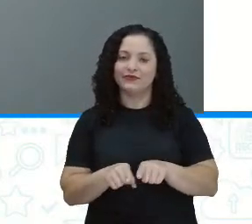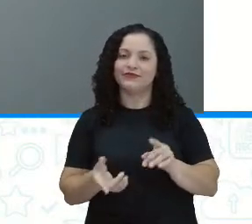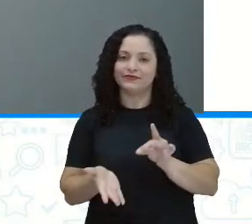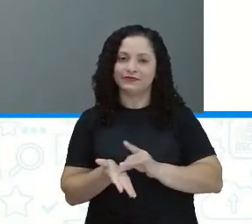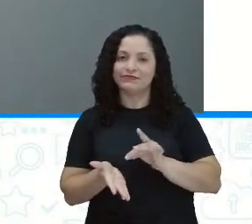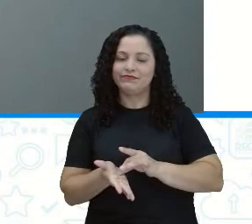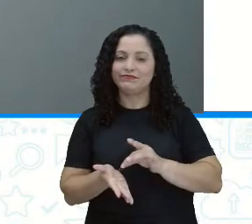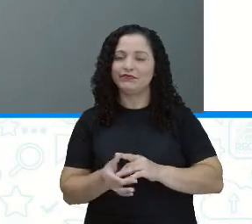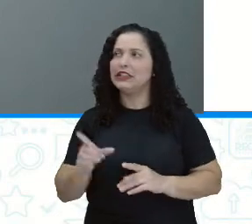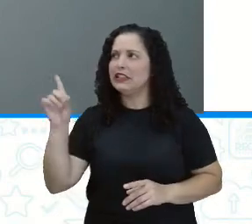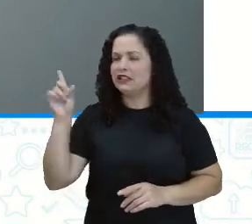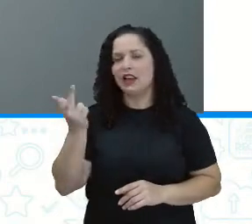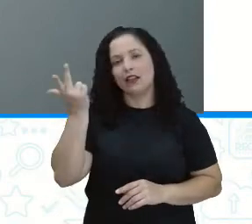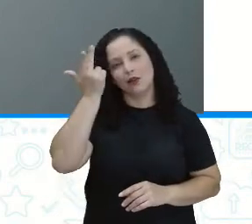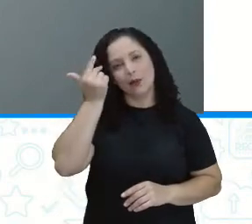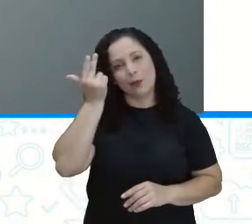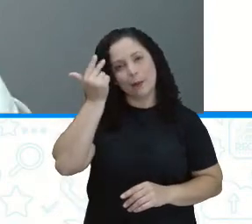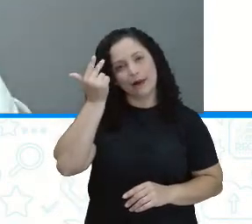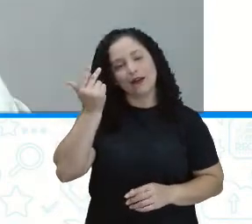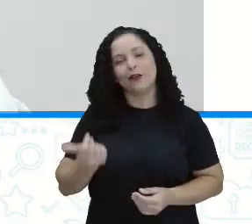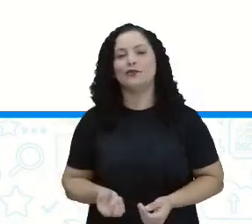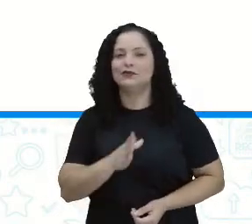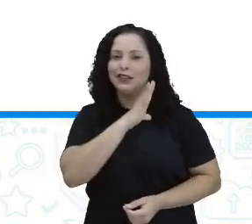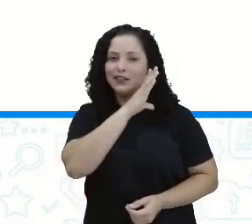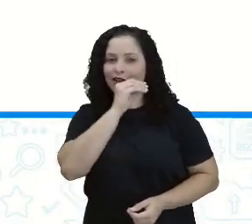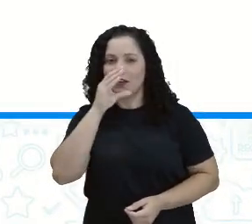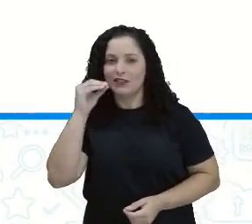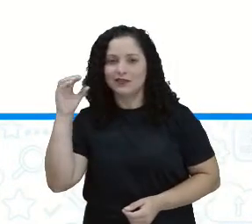bem comum nessa fase da adolescência.